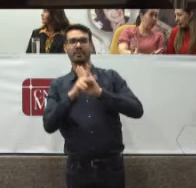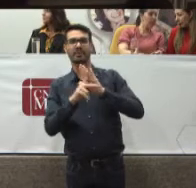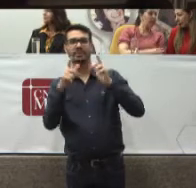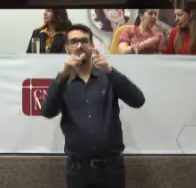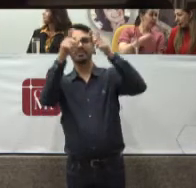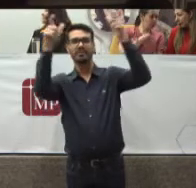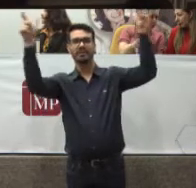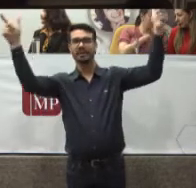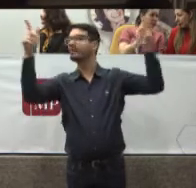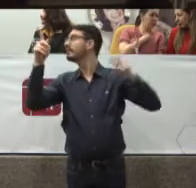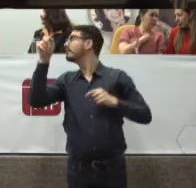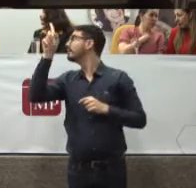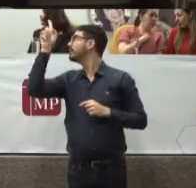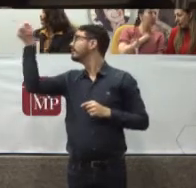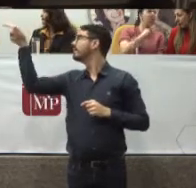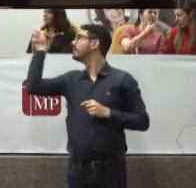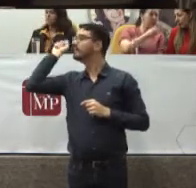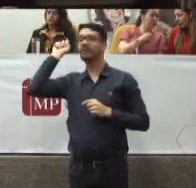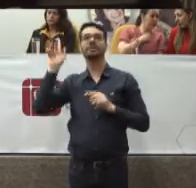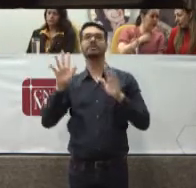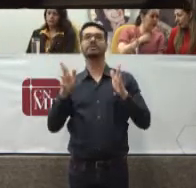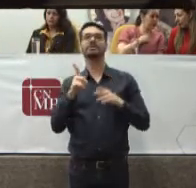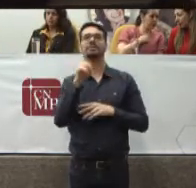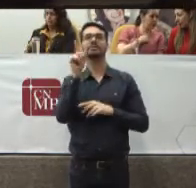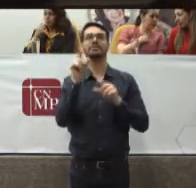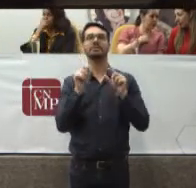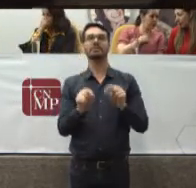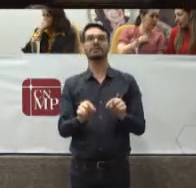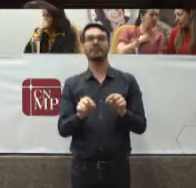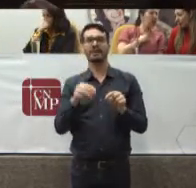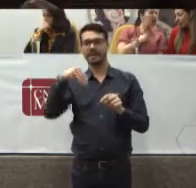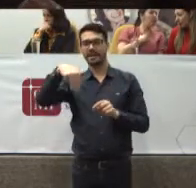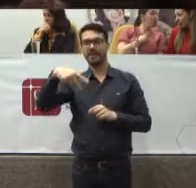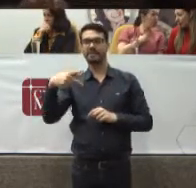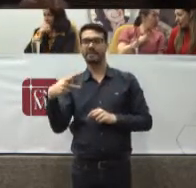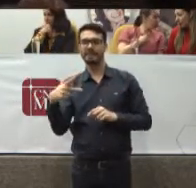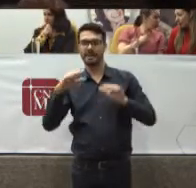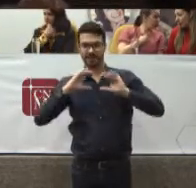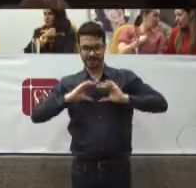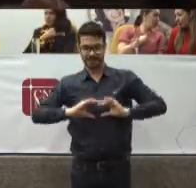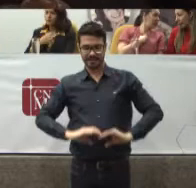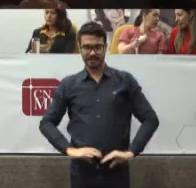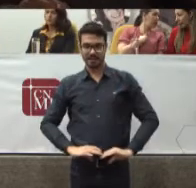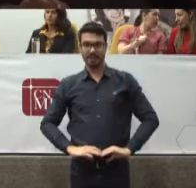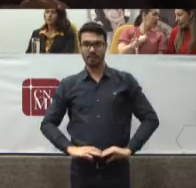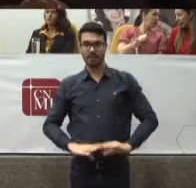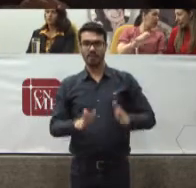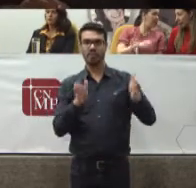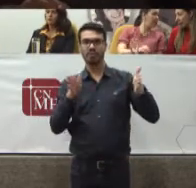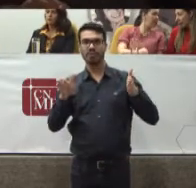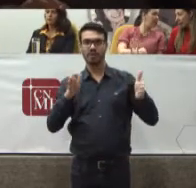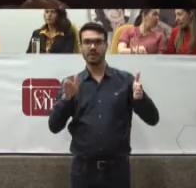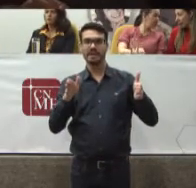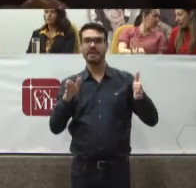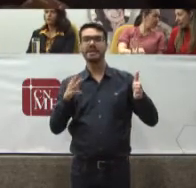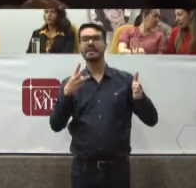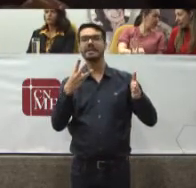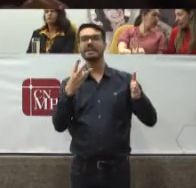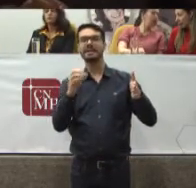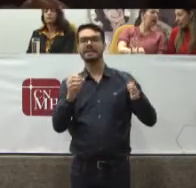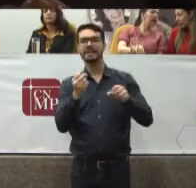está ali Já Naquele Backdrop É o MP Cidadão Nos 30 anos Da Constituição Cidadã